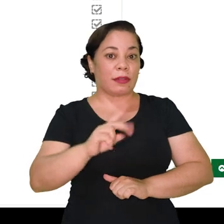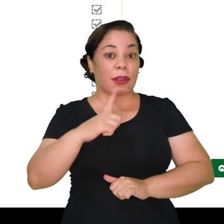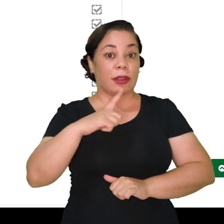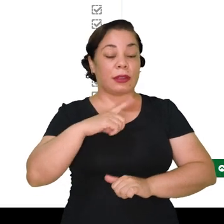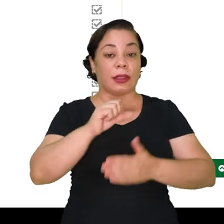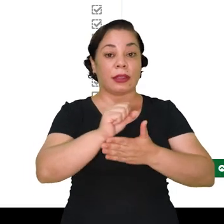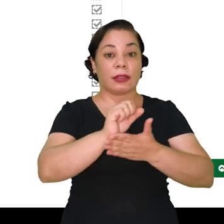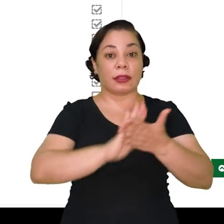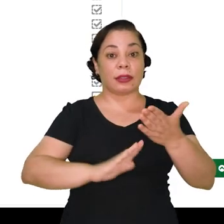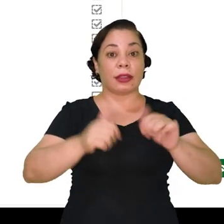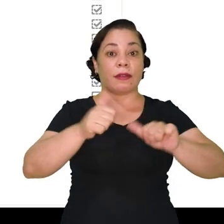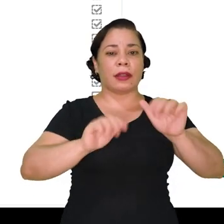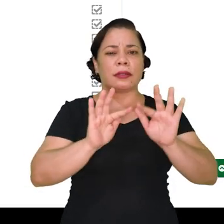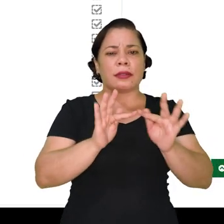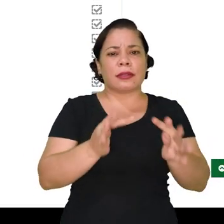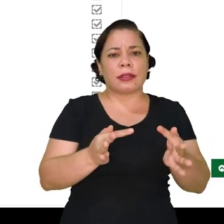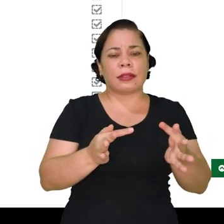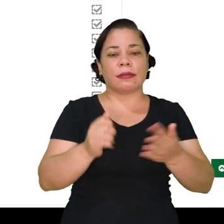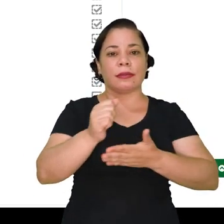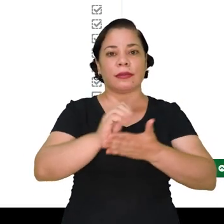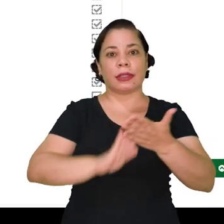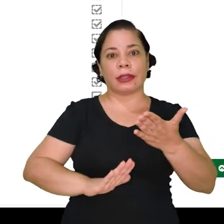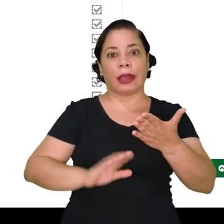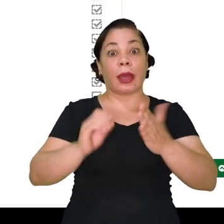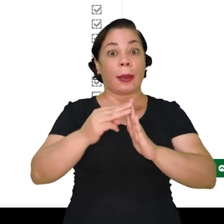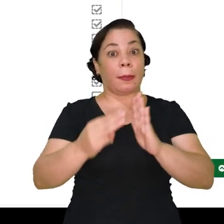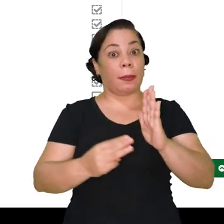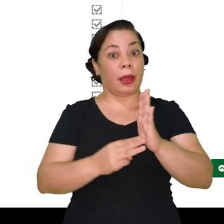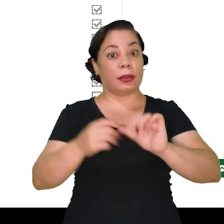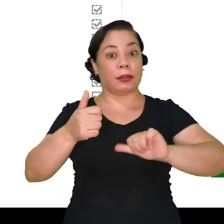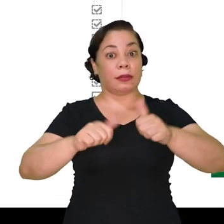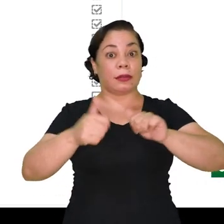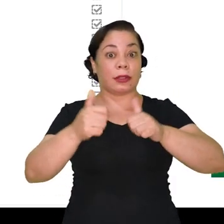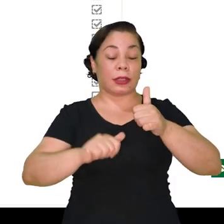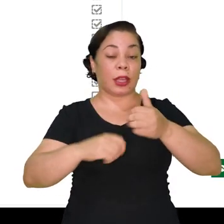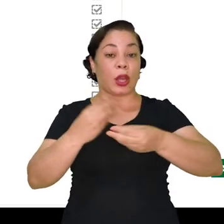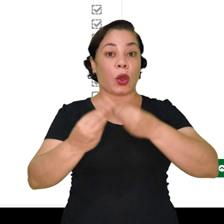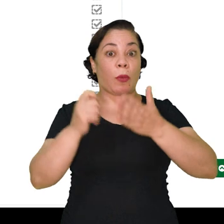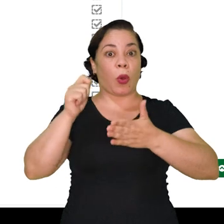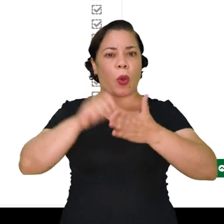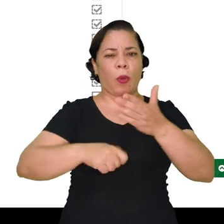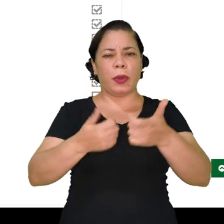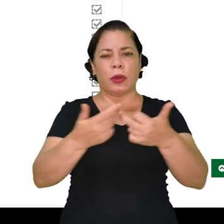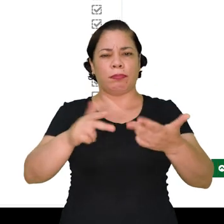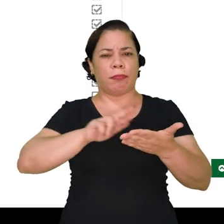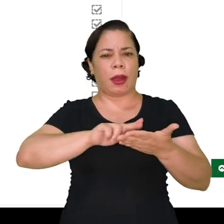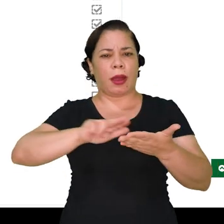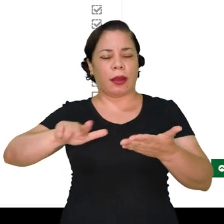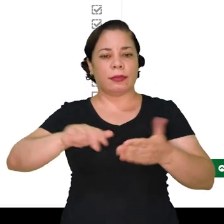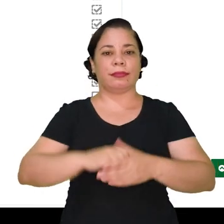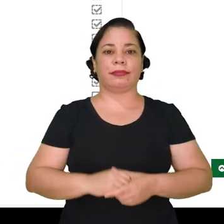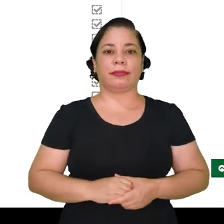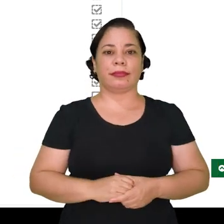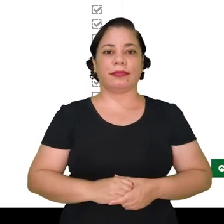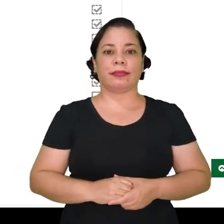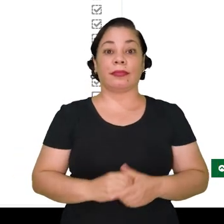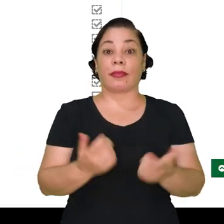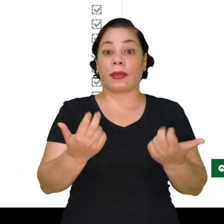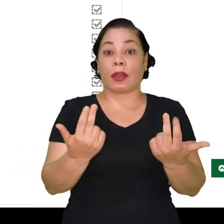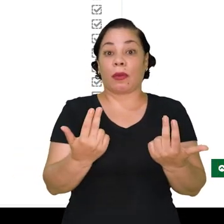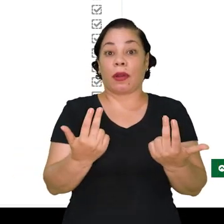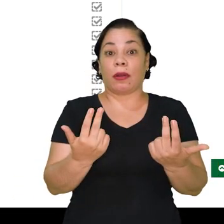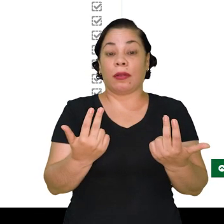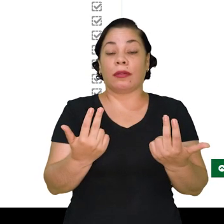encontrar aqui tarefa com avaliação simples, tarefa com método de avaliação por rubrica e etc. Da mesma